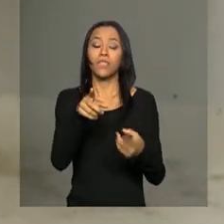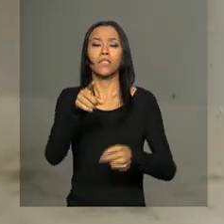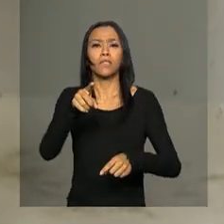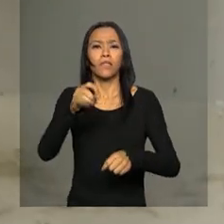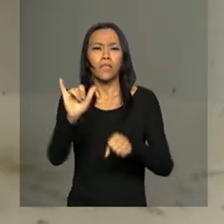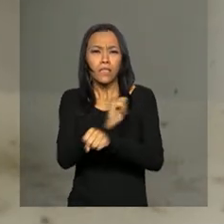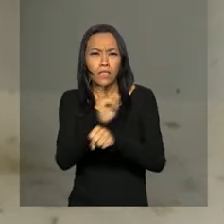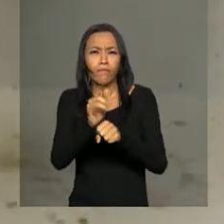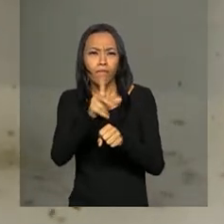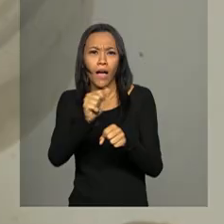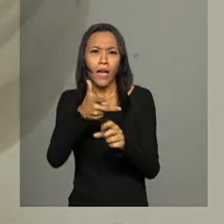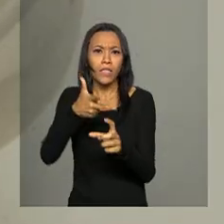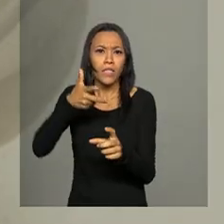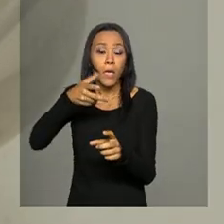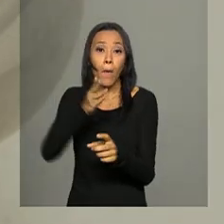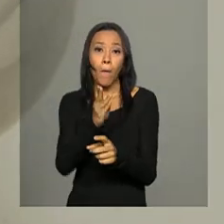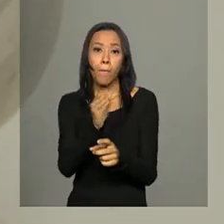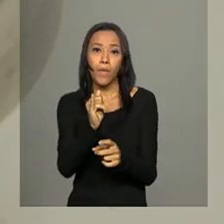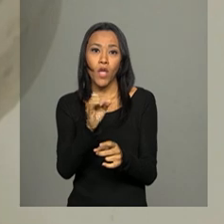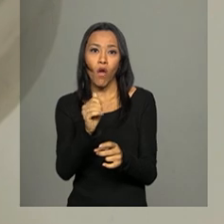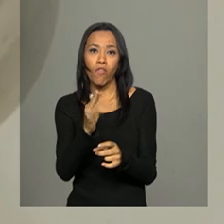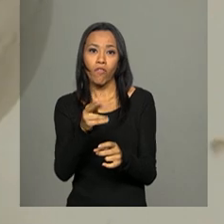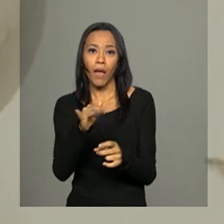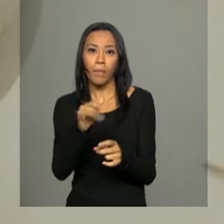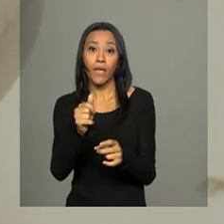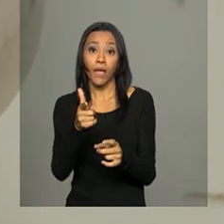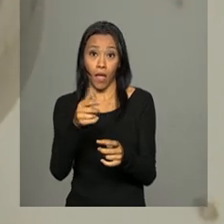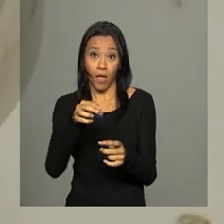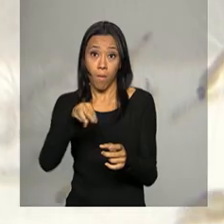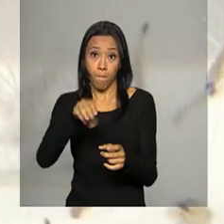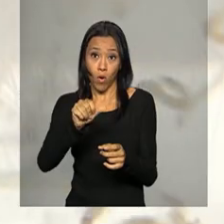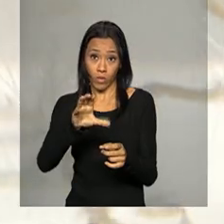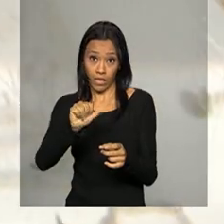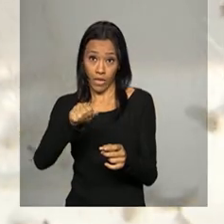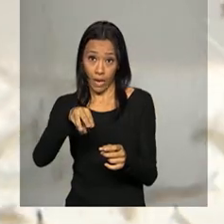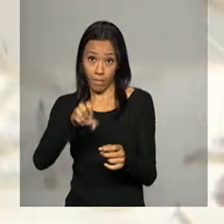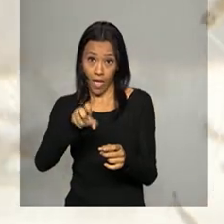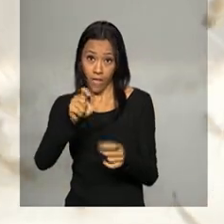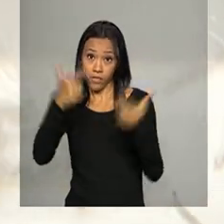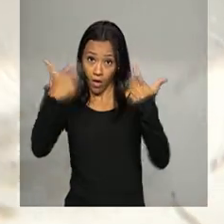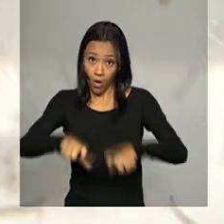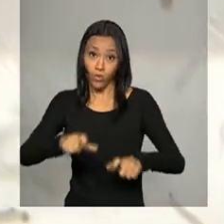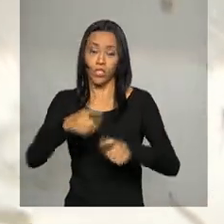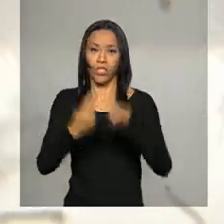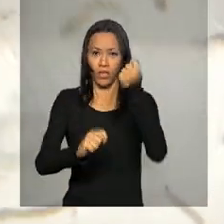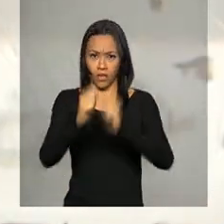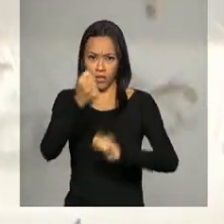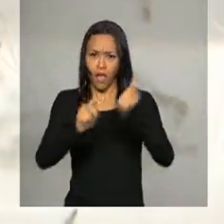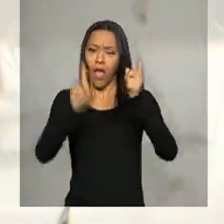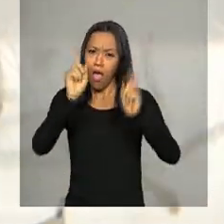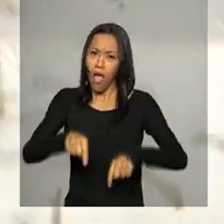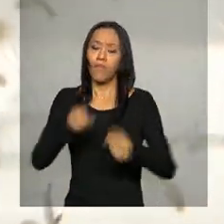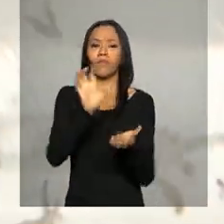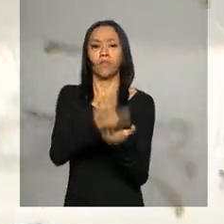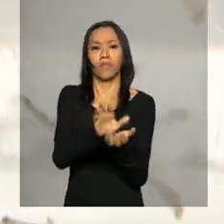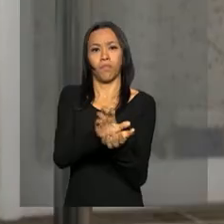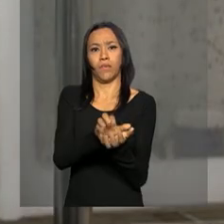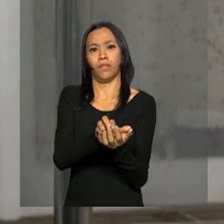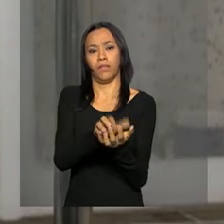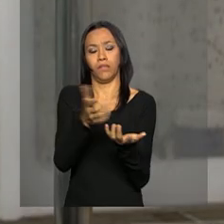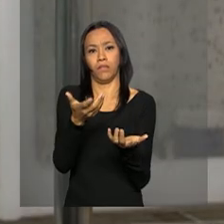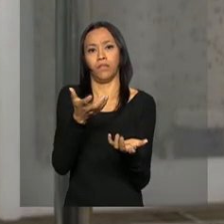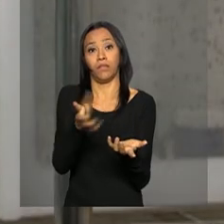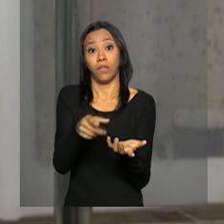para a biofábrica Mosca Med Brasil, localizada na cidade de Juazeiro, na Bahia. A instituição foi escolhida pela